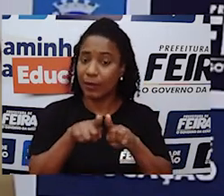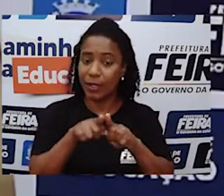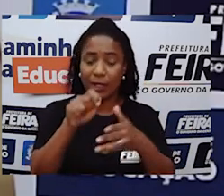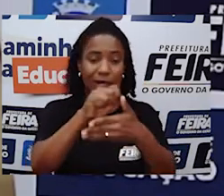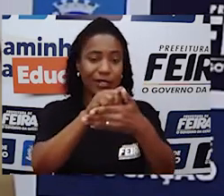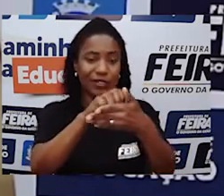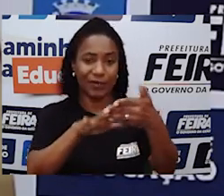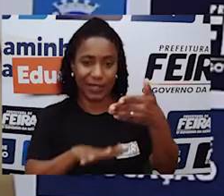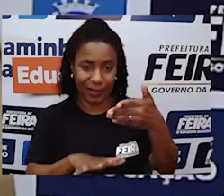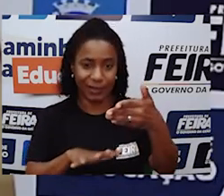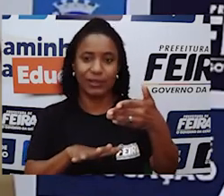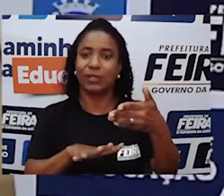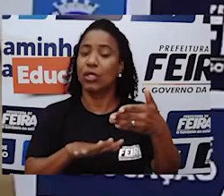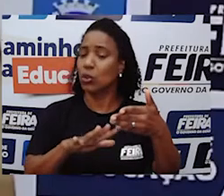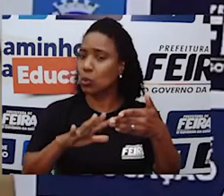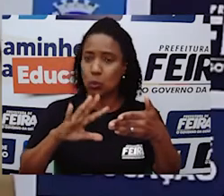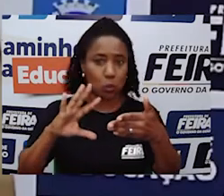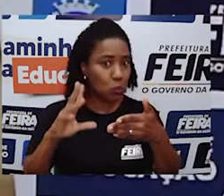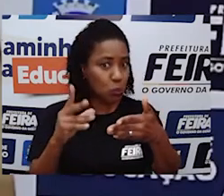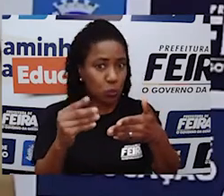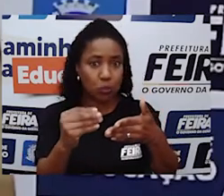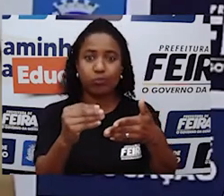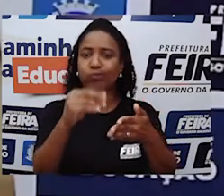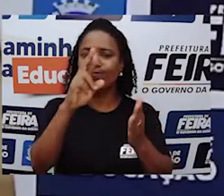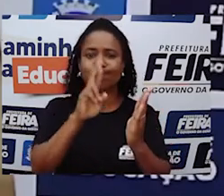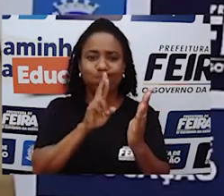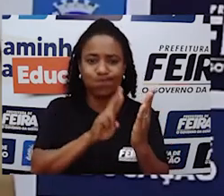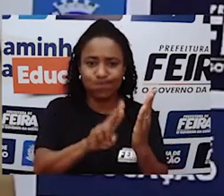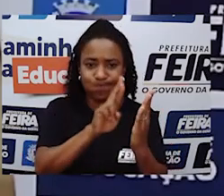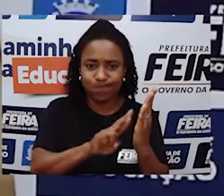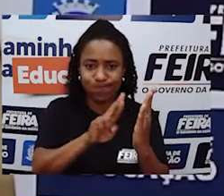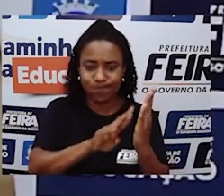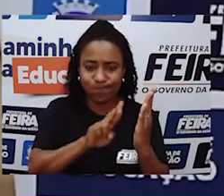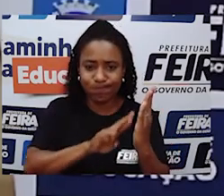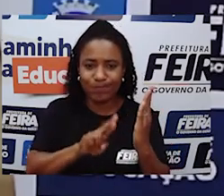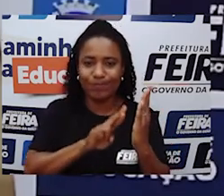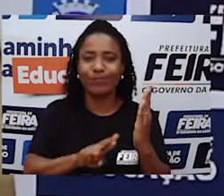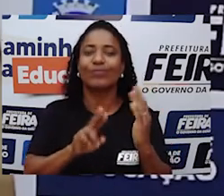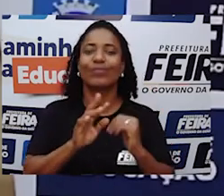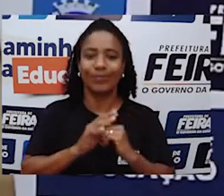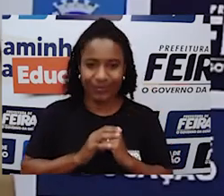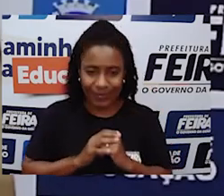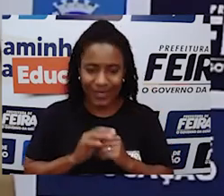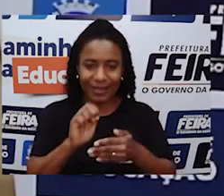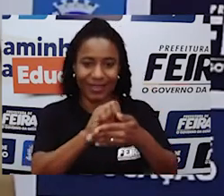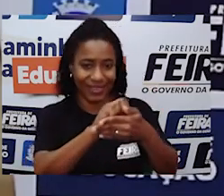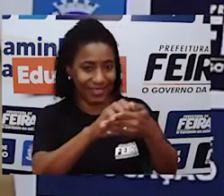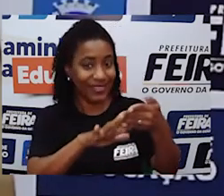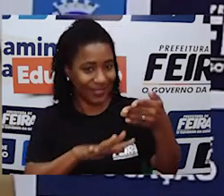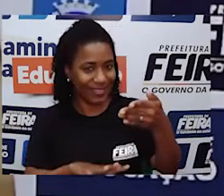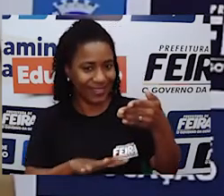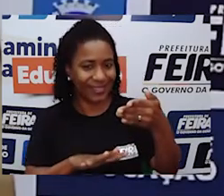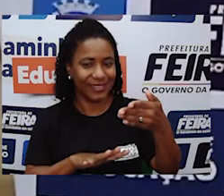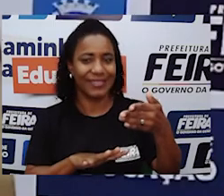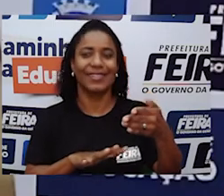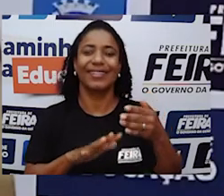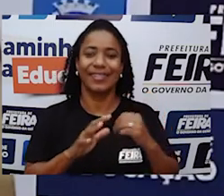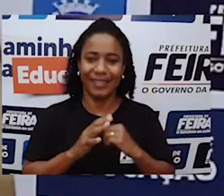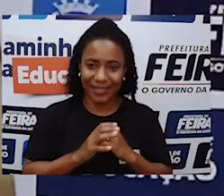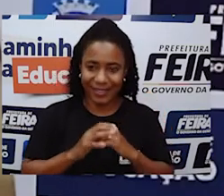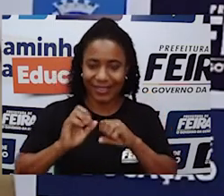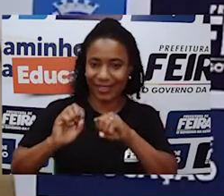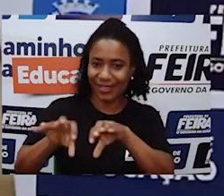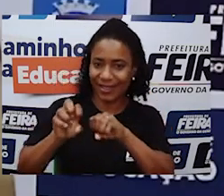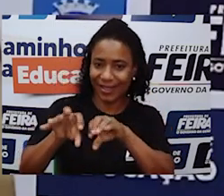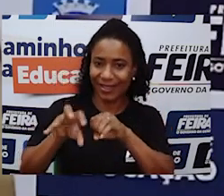solicitadas. Nós teremos atividades durante a aula e teremos atividades que